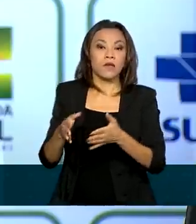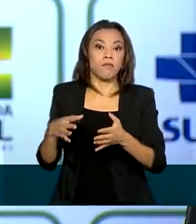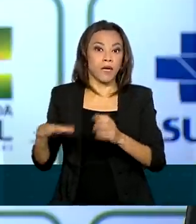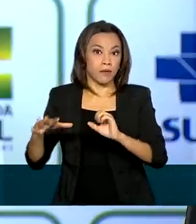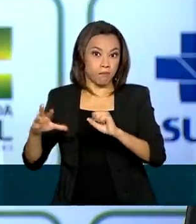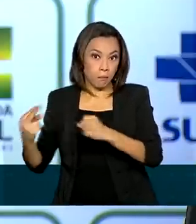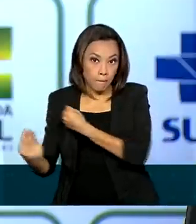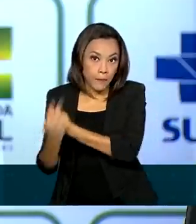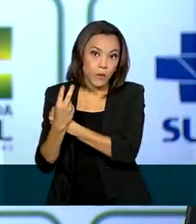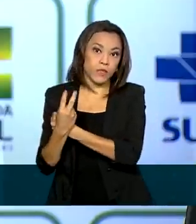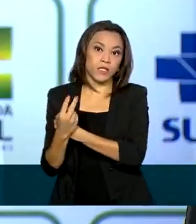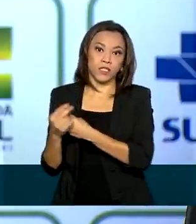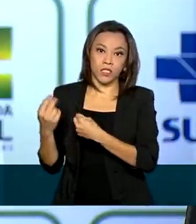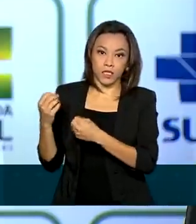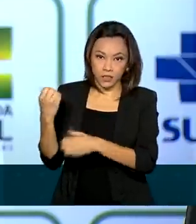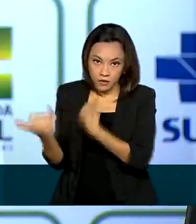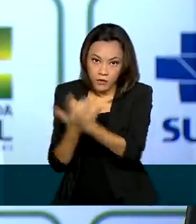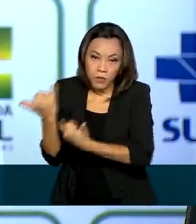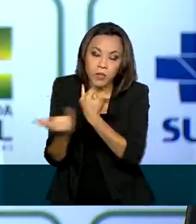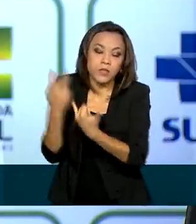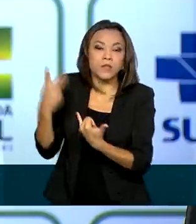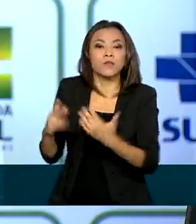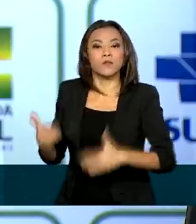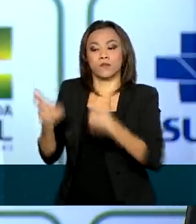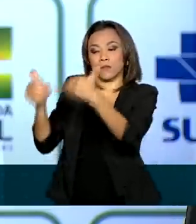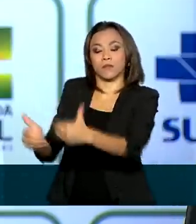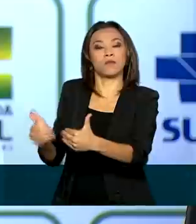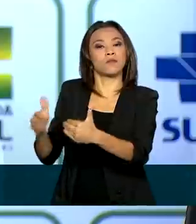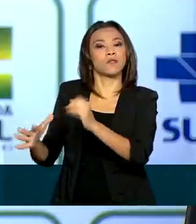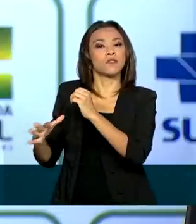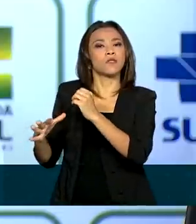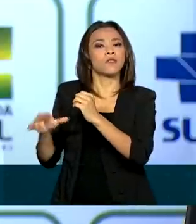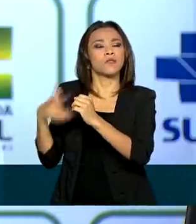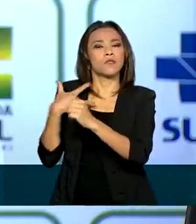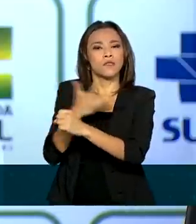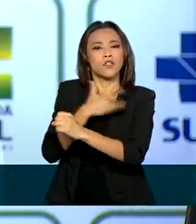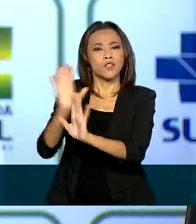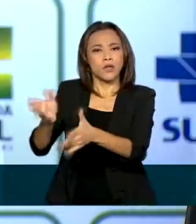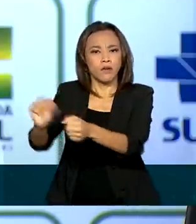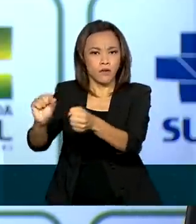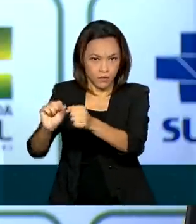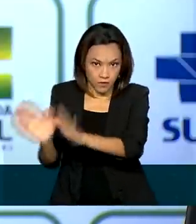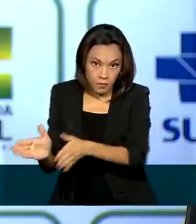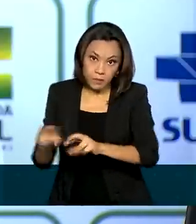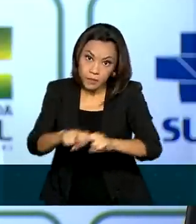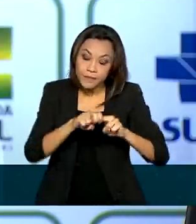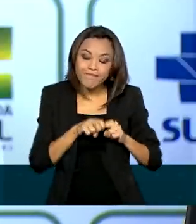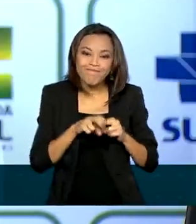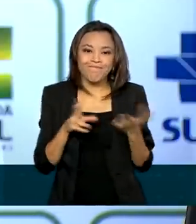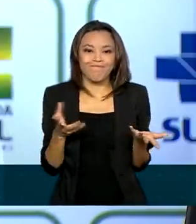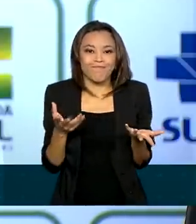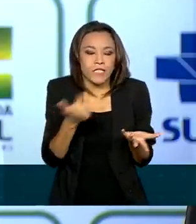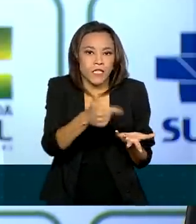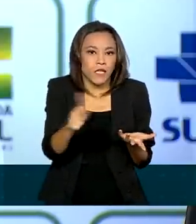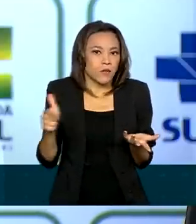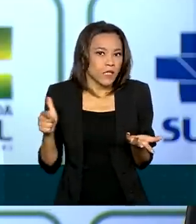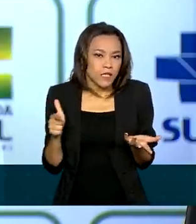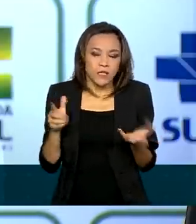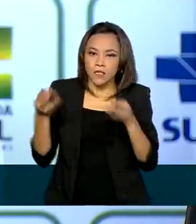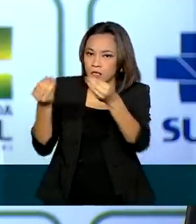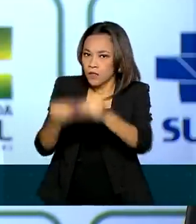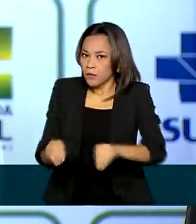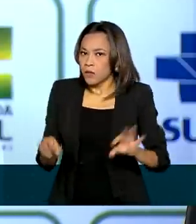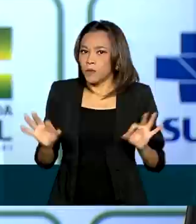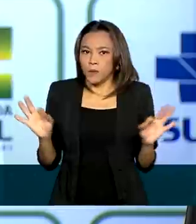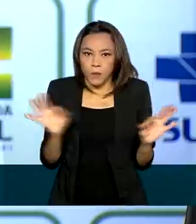servidores e de dados do Ministério da Saúde foram tomadas. Portanto, não houve comprometimento,